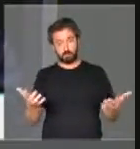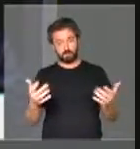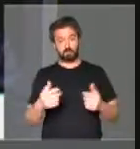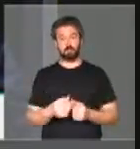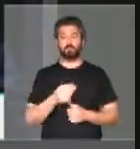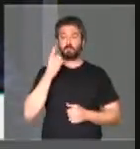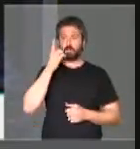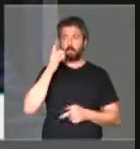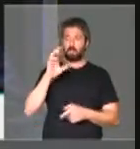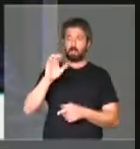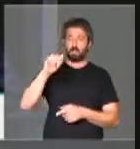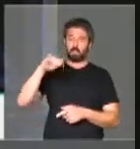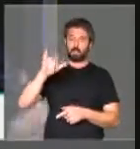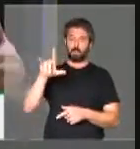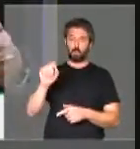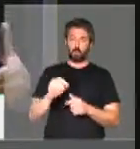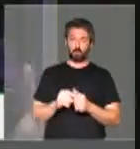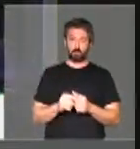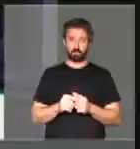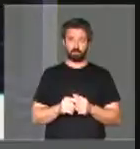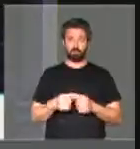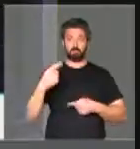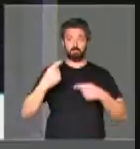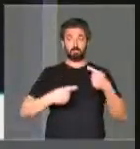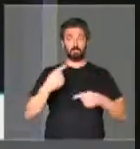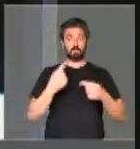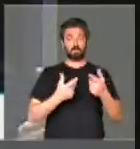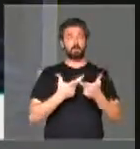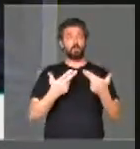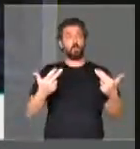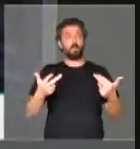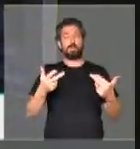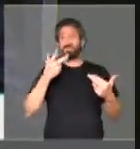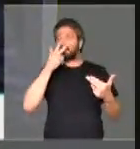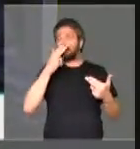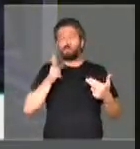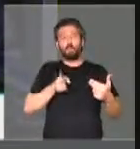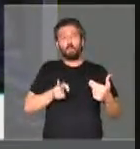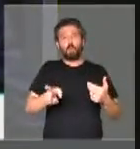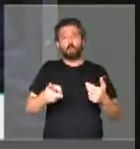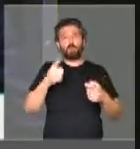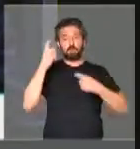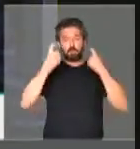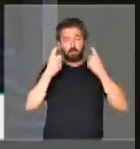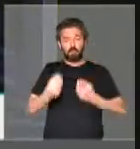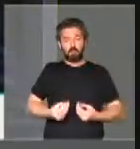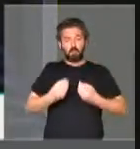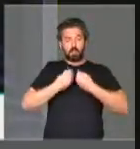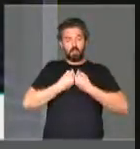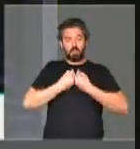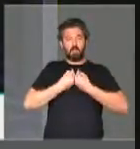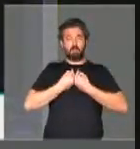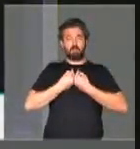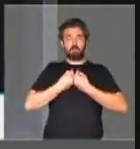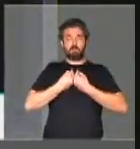deputado Camilo Capiberib, para tratar de assuntos que continuam nos preocupando